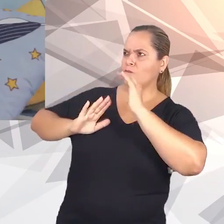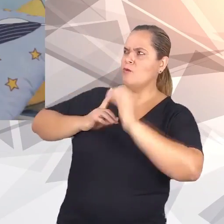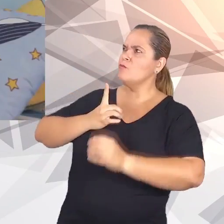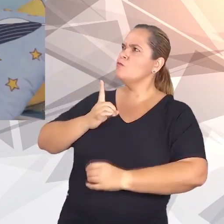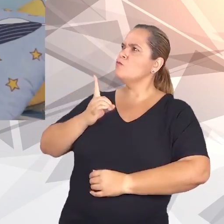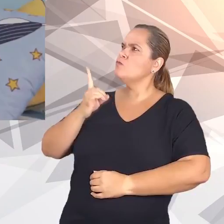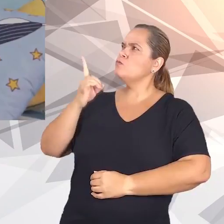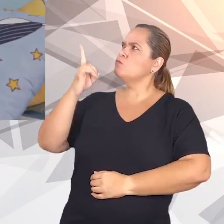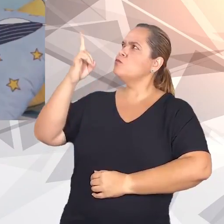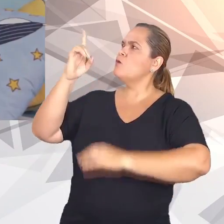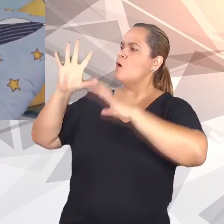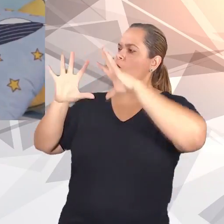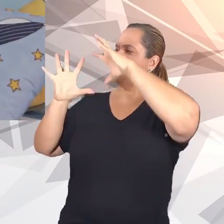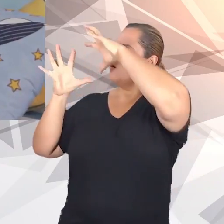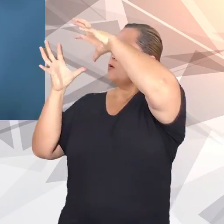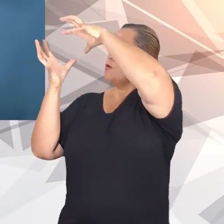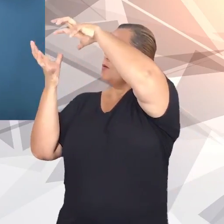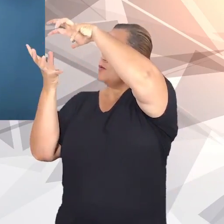espaço.